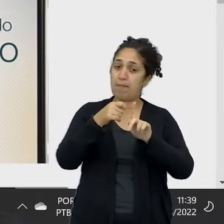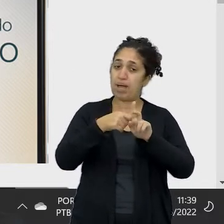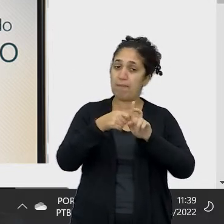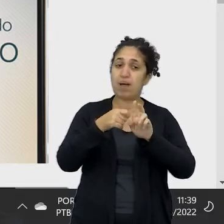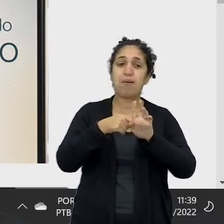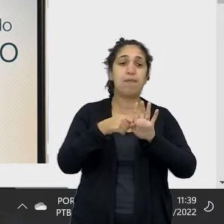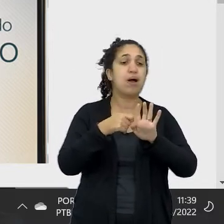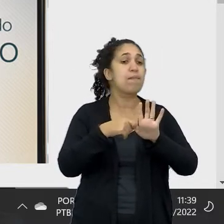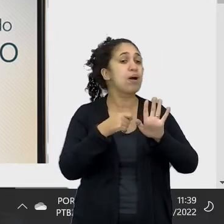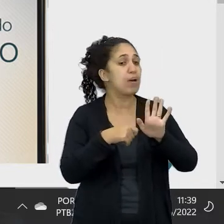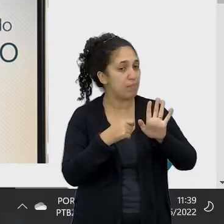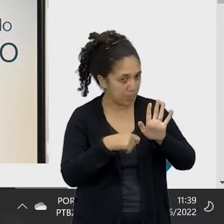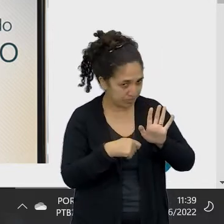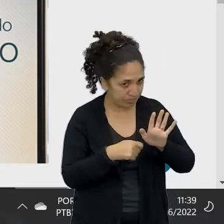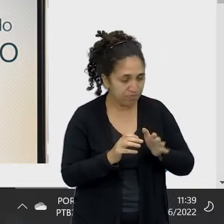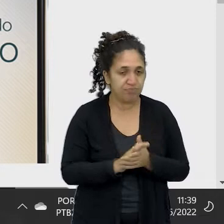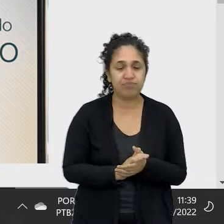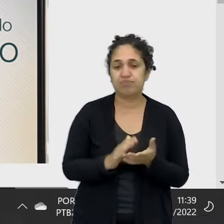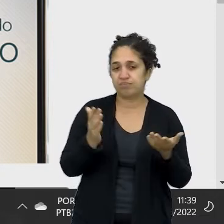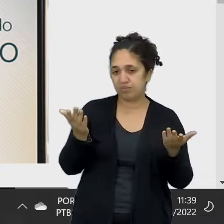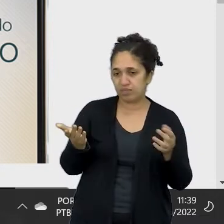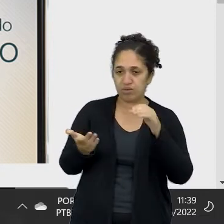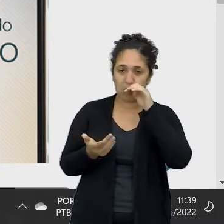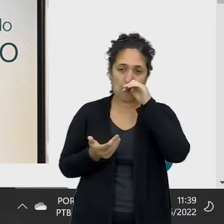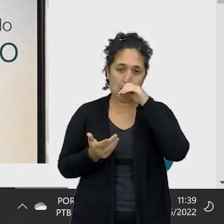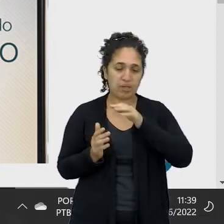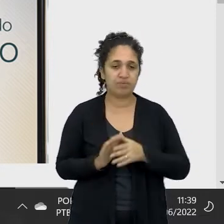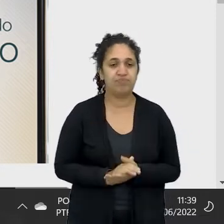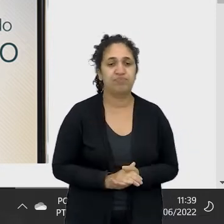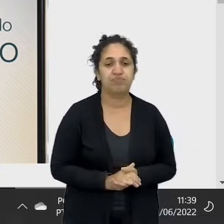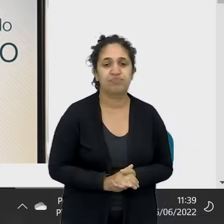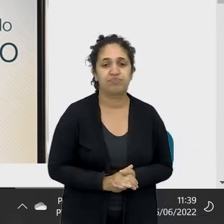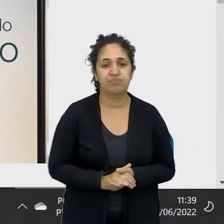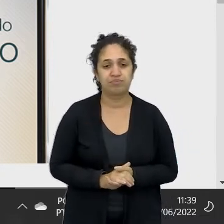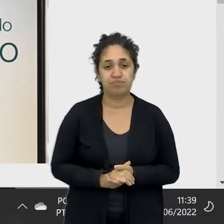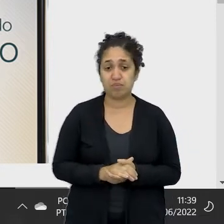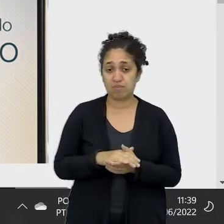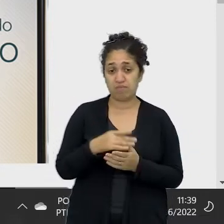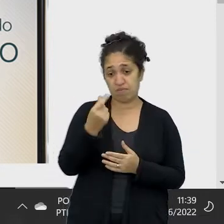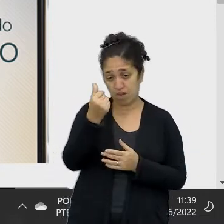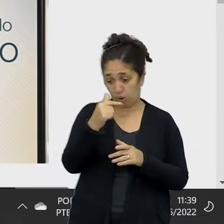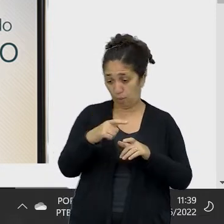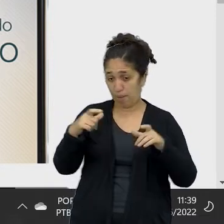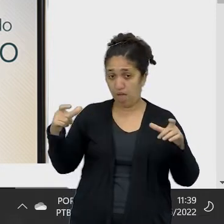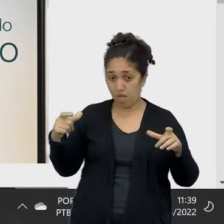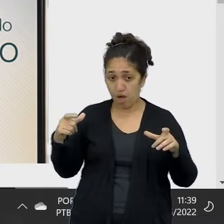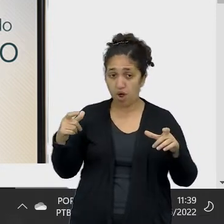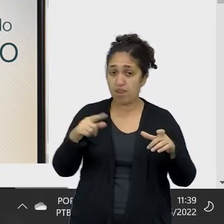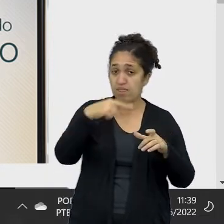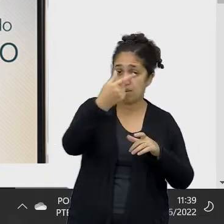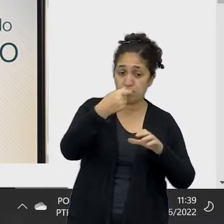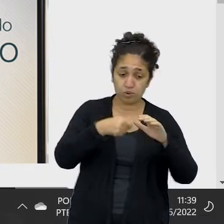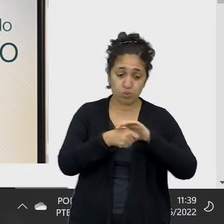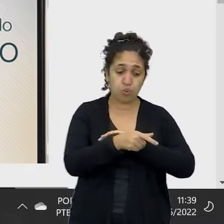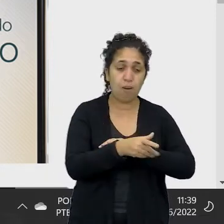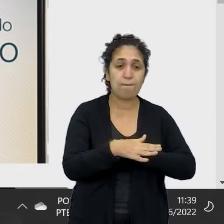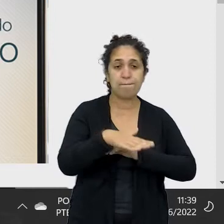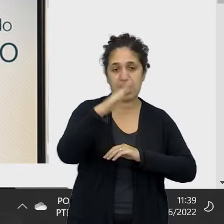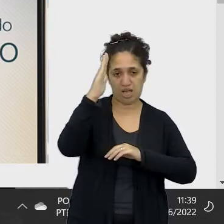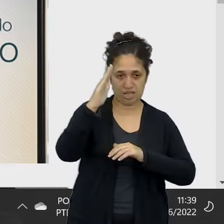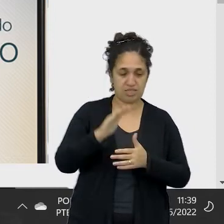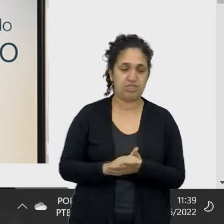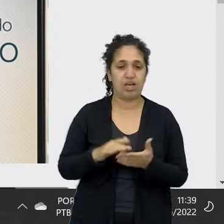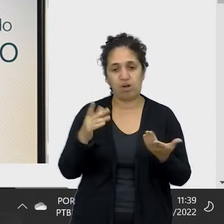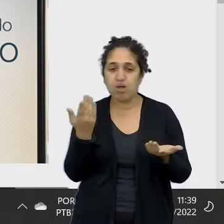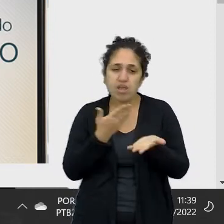aplicar e guardar esse dinheiro. Por hora, quanto maior o valor, óbvio a gente vai ter mais no final. Mas se a